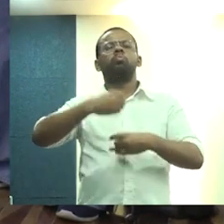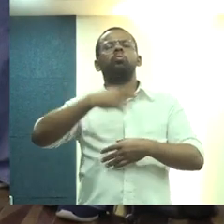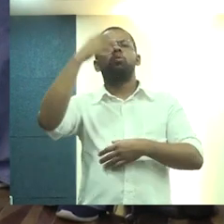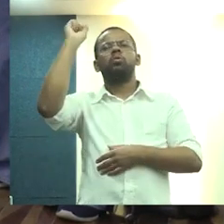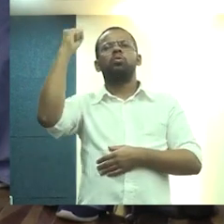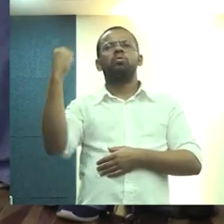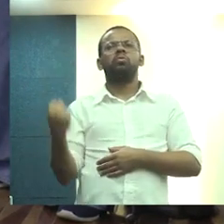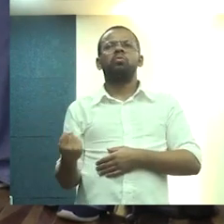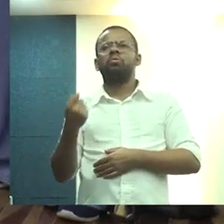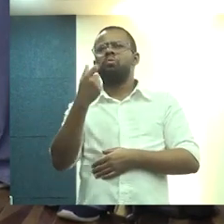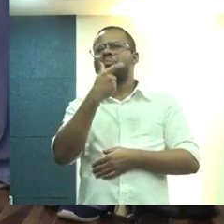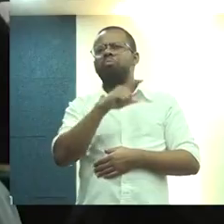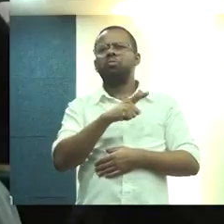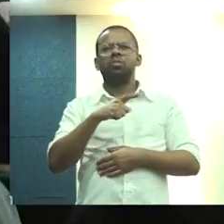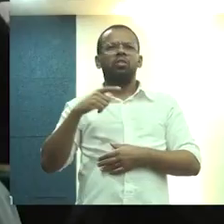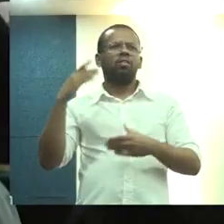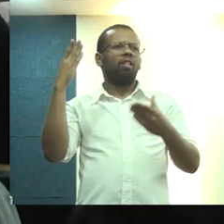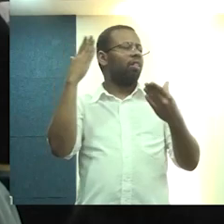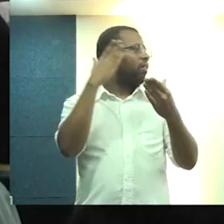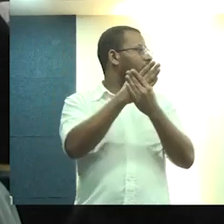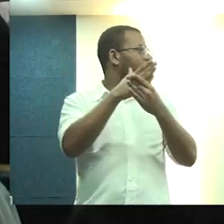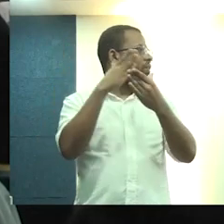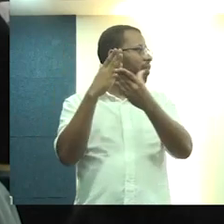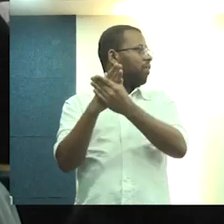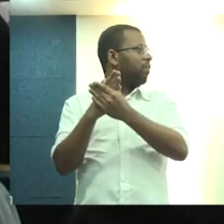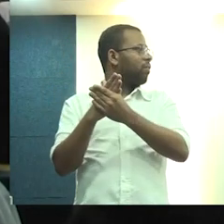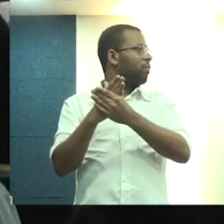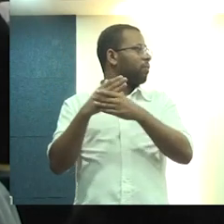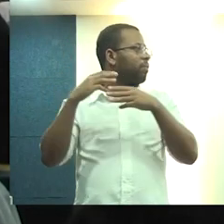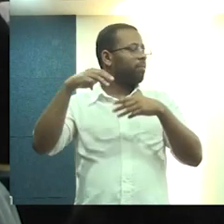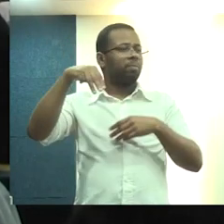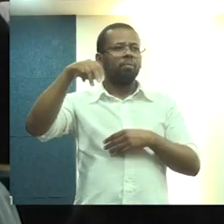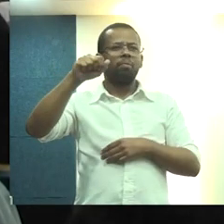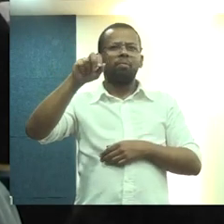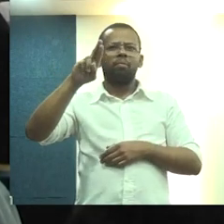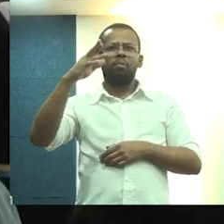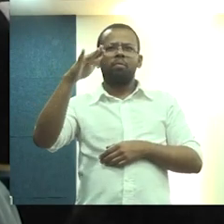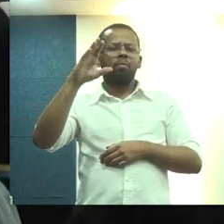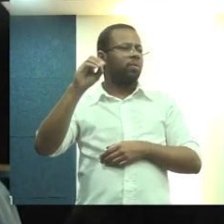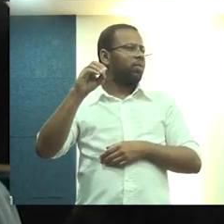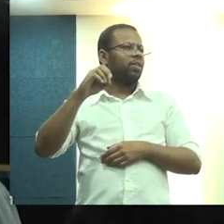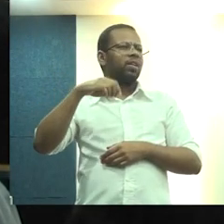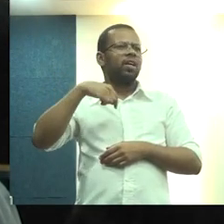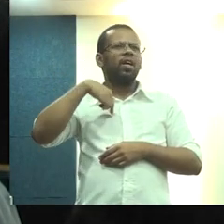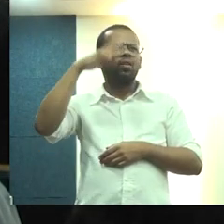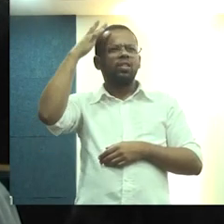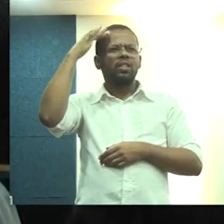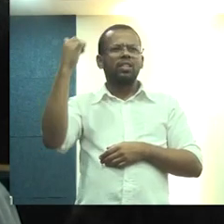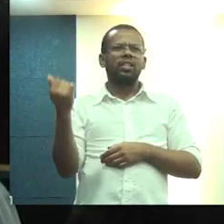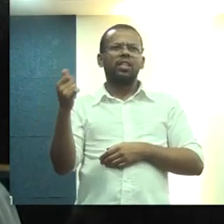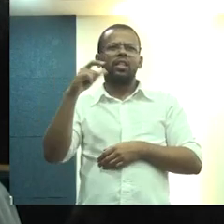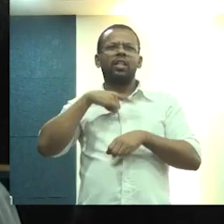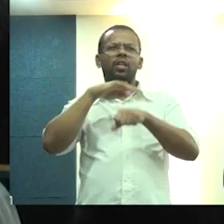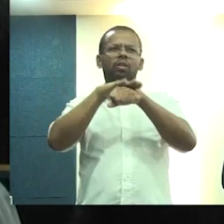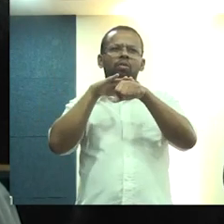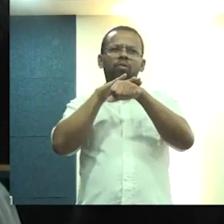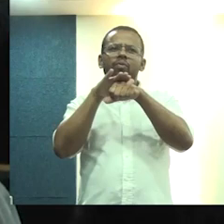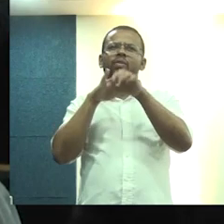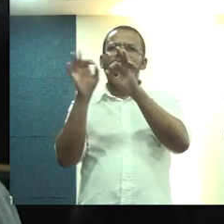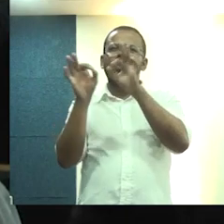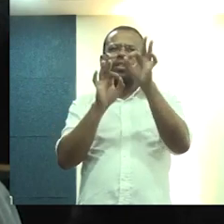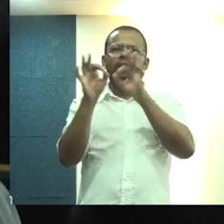E a gente está sendo processado por ele, por Márcio. Eu sei que, se conversar direitinho,